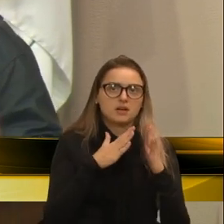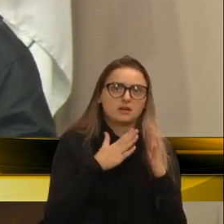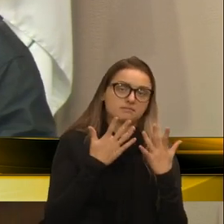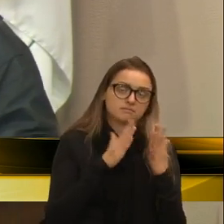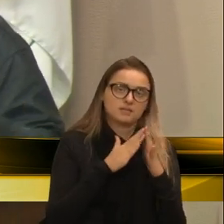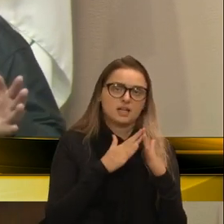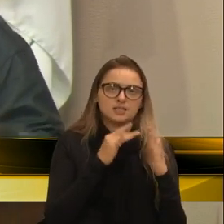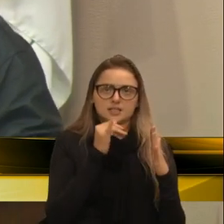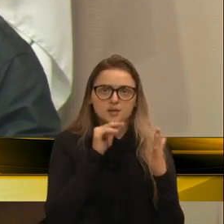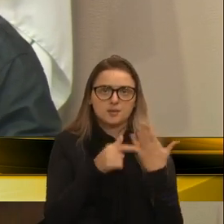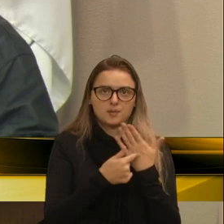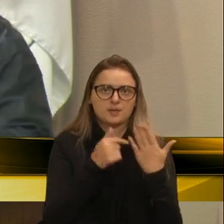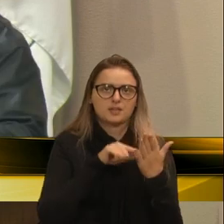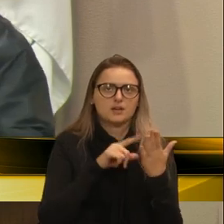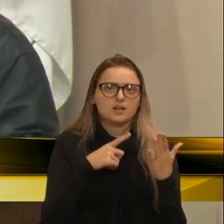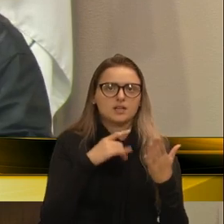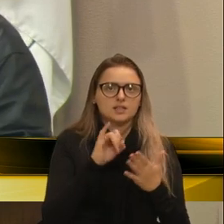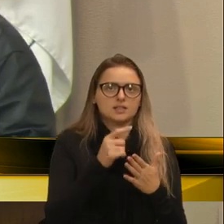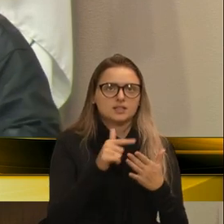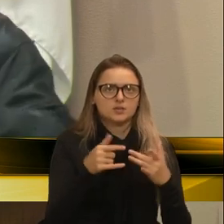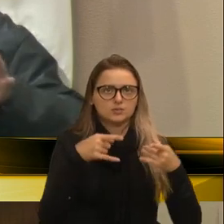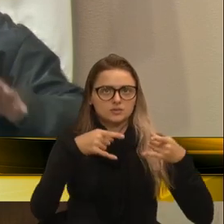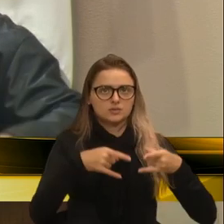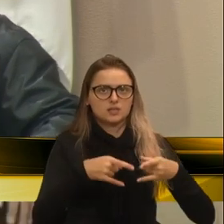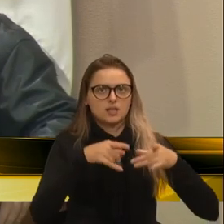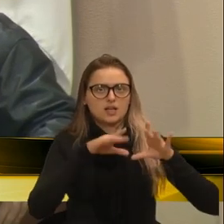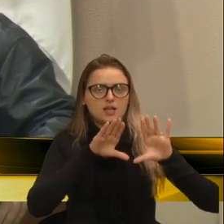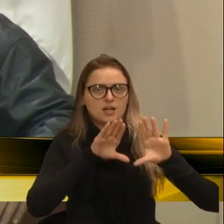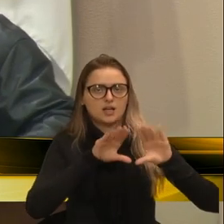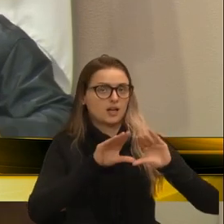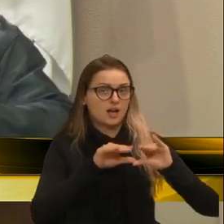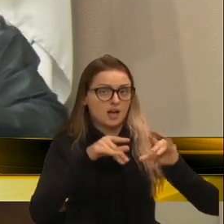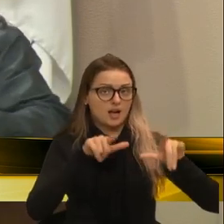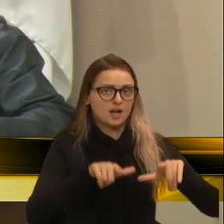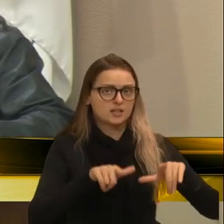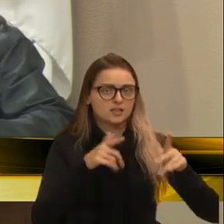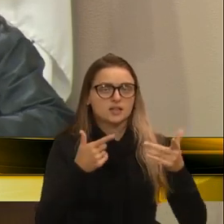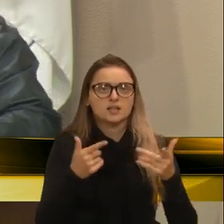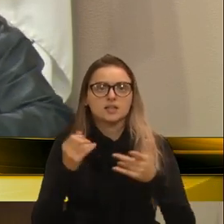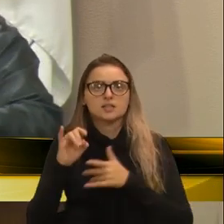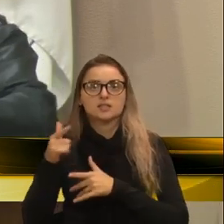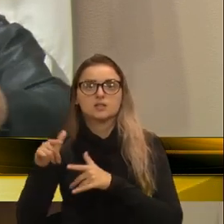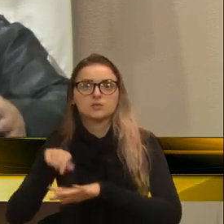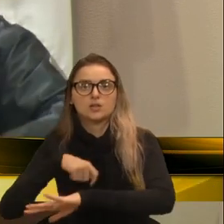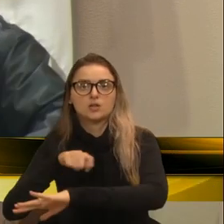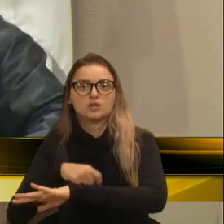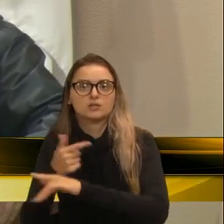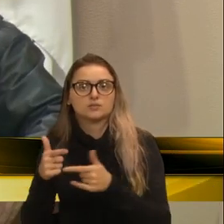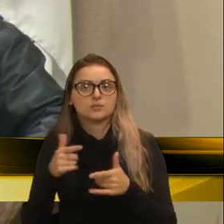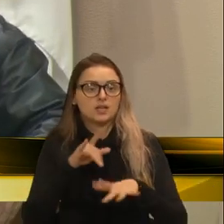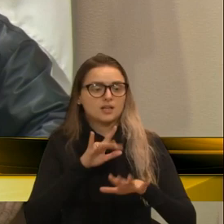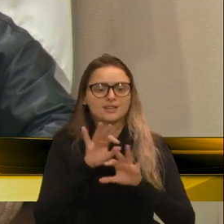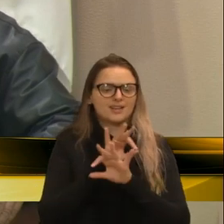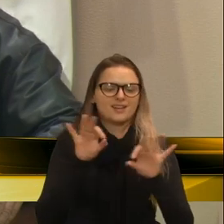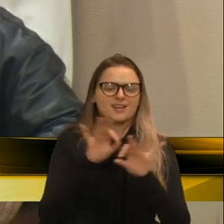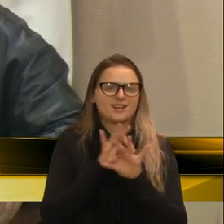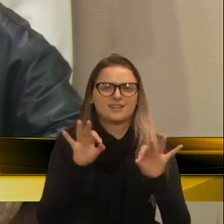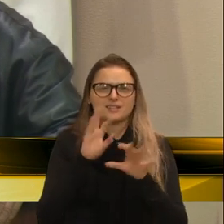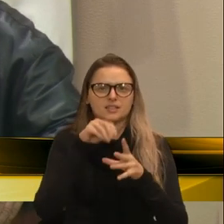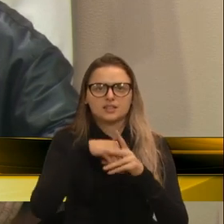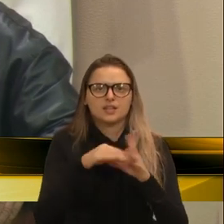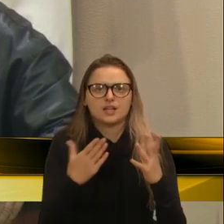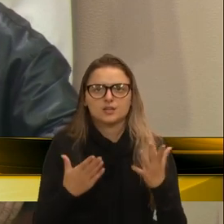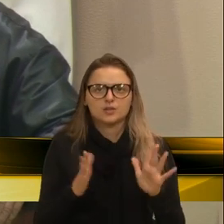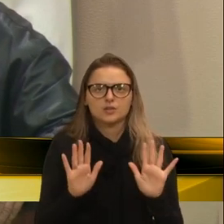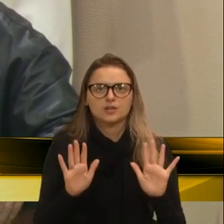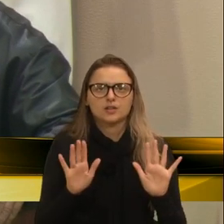Bom, não tem a sala, tem a cozinha, tem um dormitório, tem o banheiro. Bom, está bom. Mas aqui não se tem a sala, não tem a cozinha, não tem o banheiro, não tem nada. É uma administração